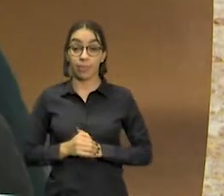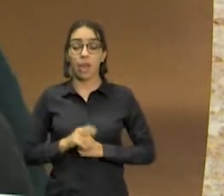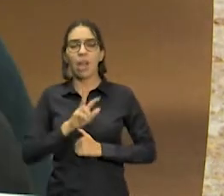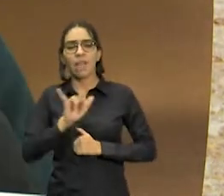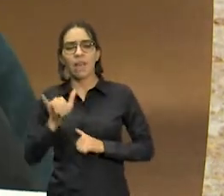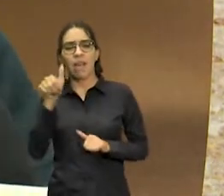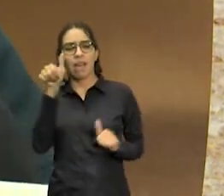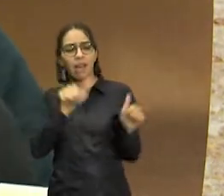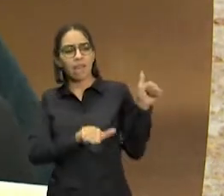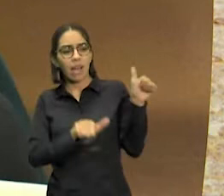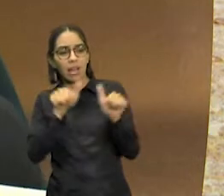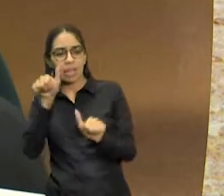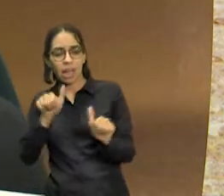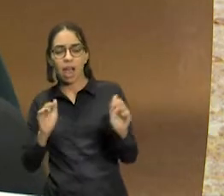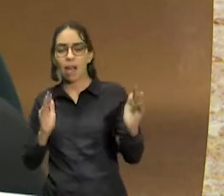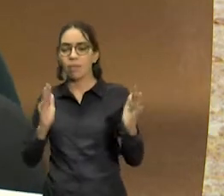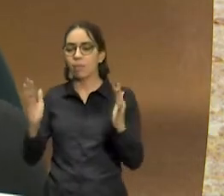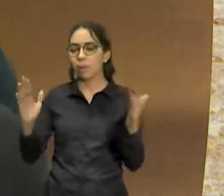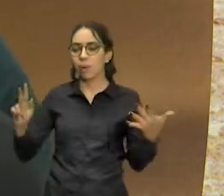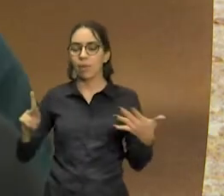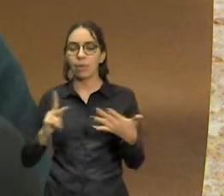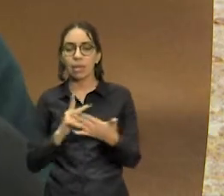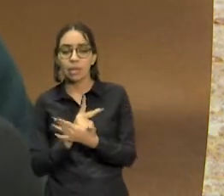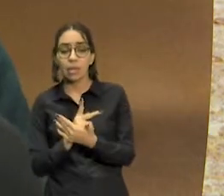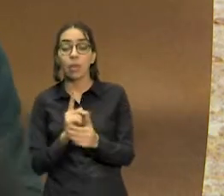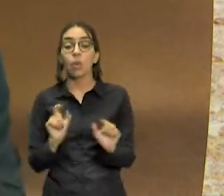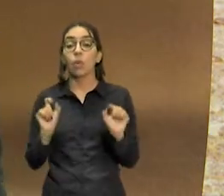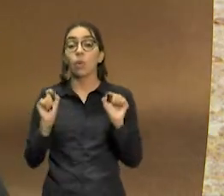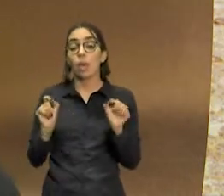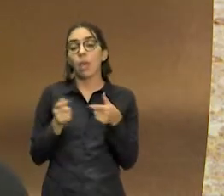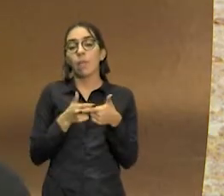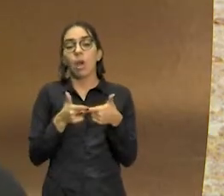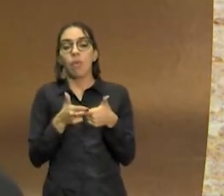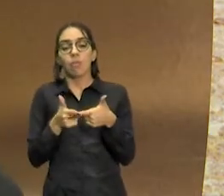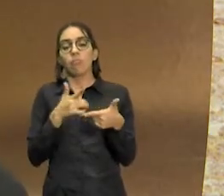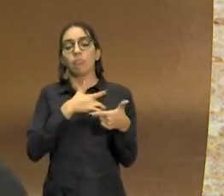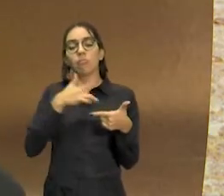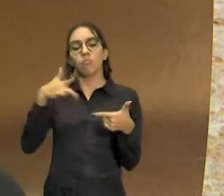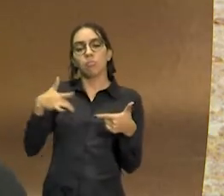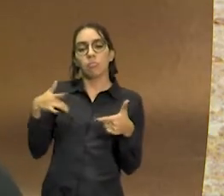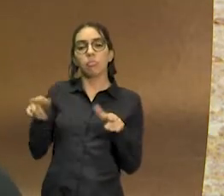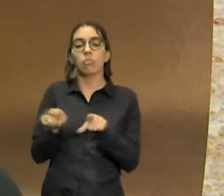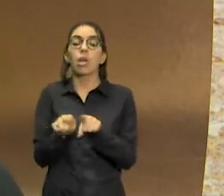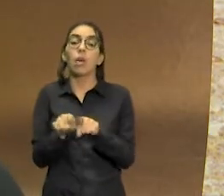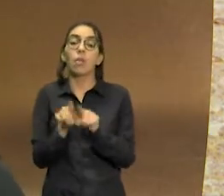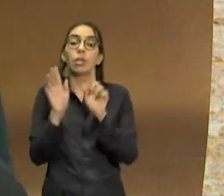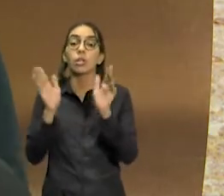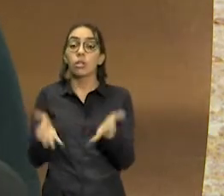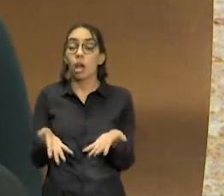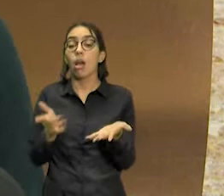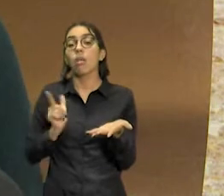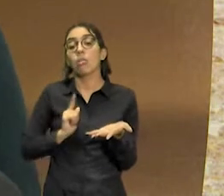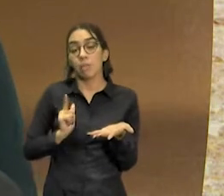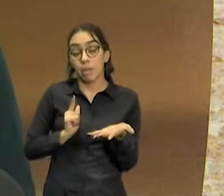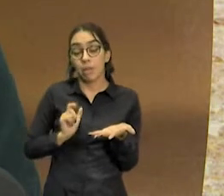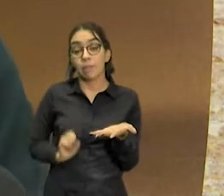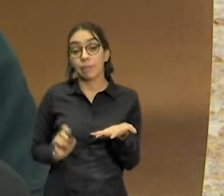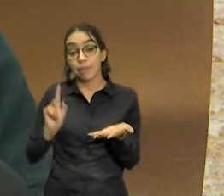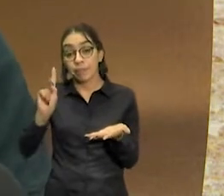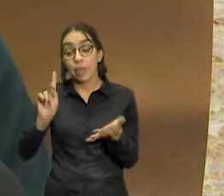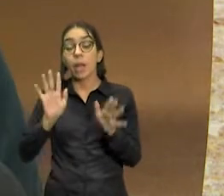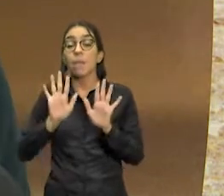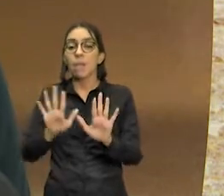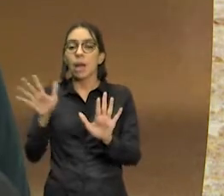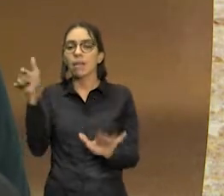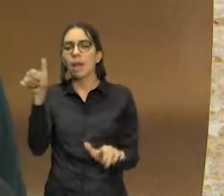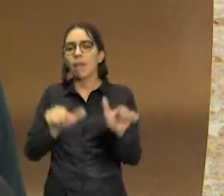pandemias, epidemias, problemas de saúde, como nós vivemos com a Covid, nós temos que analisar o